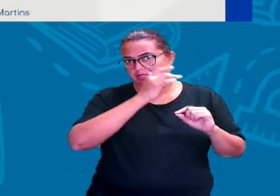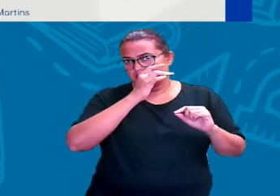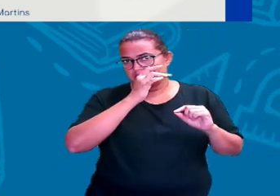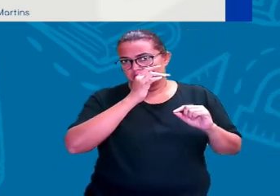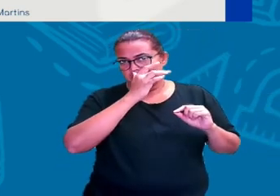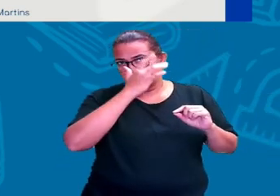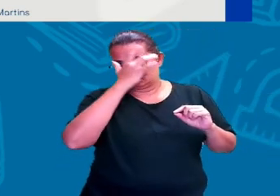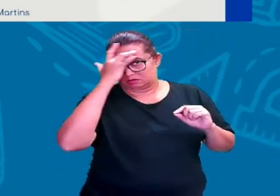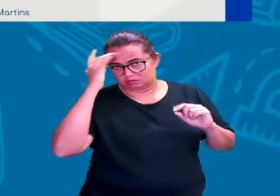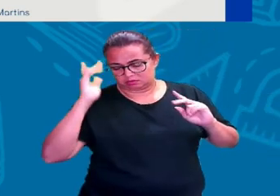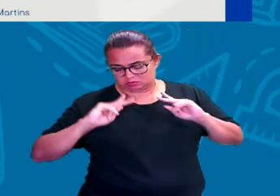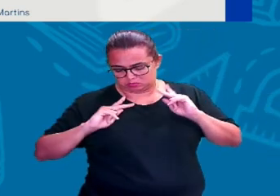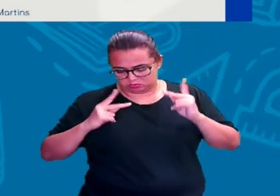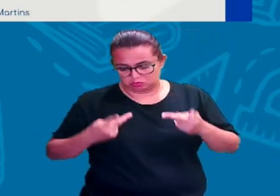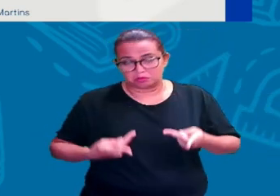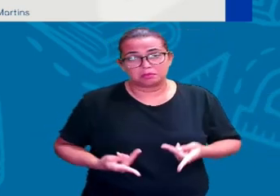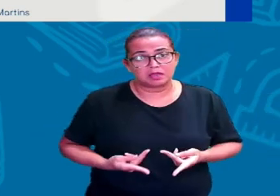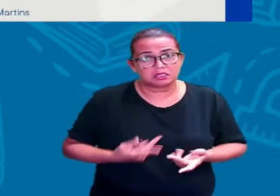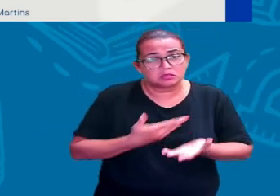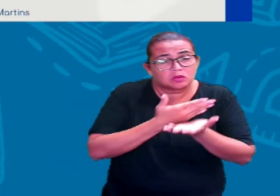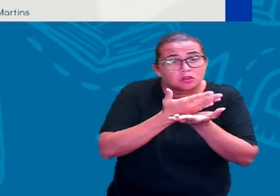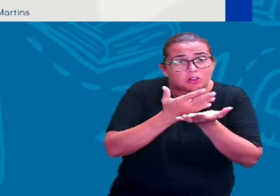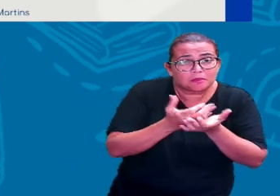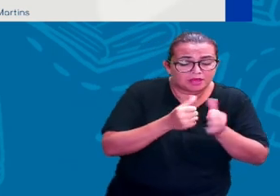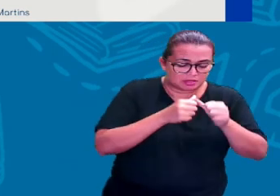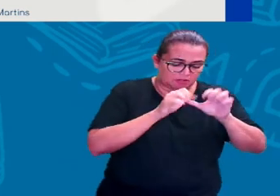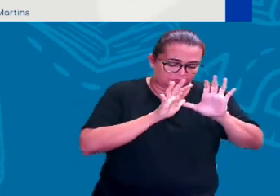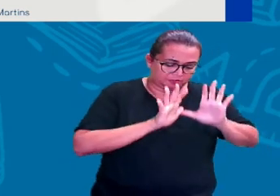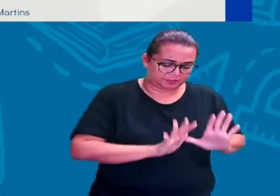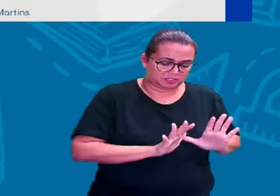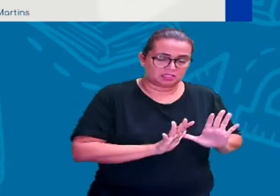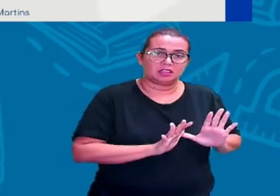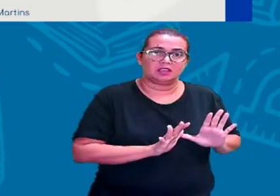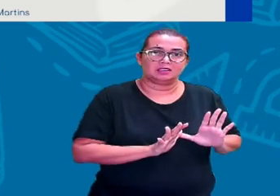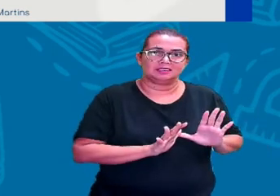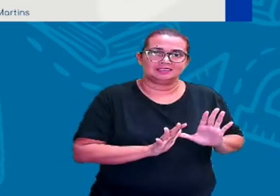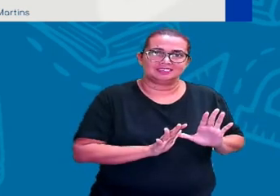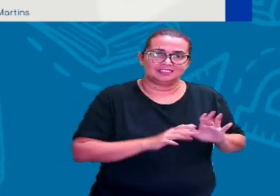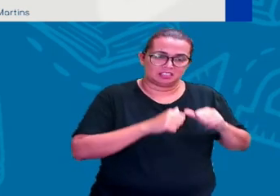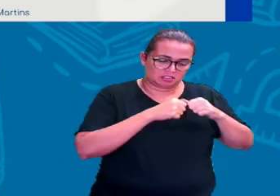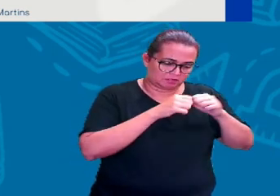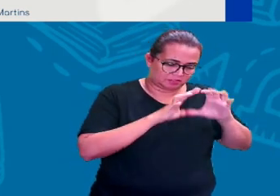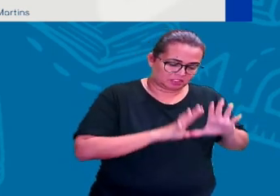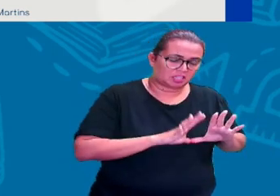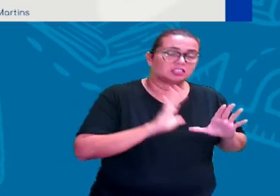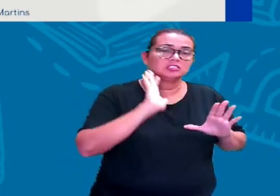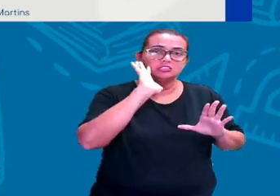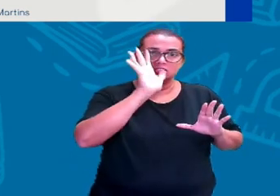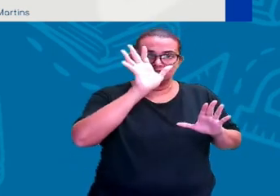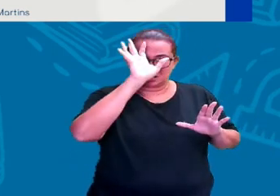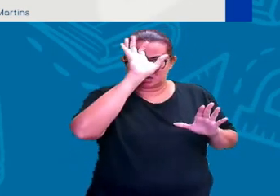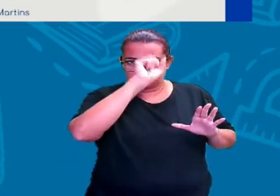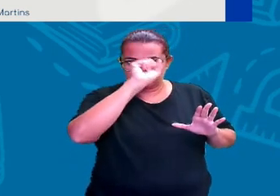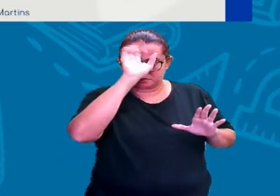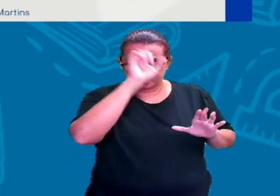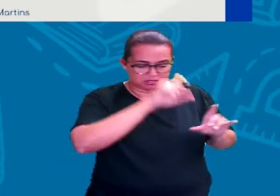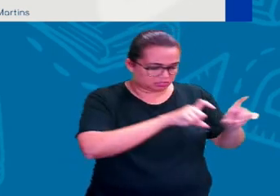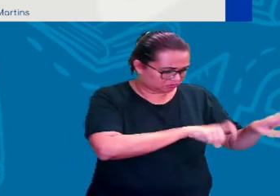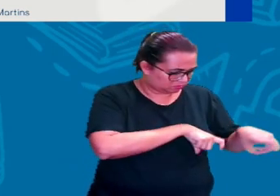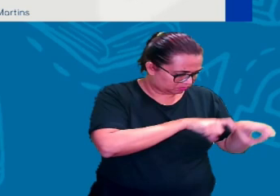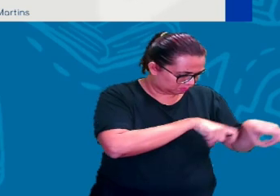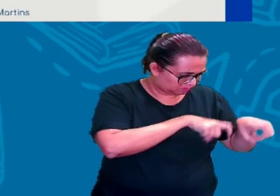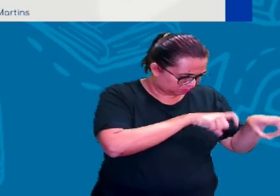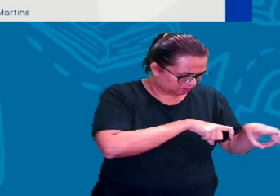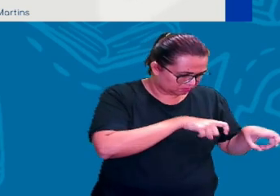fixar num local, né? Para morar. Porque se agora a gente sabe plantar, se a gente consegue criar os nossos